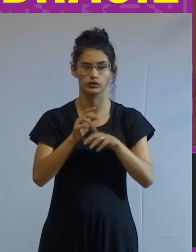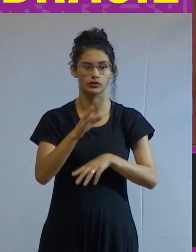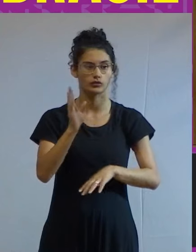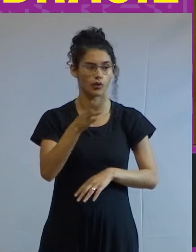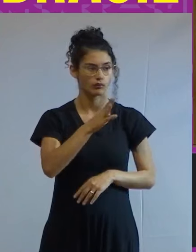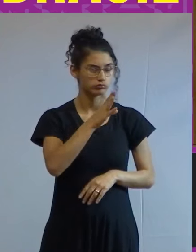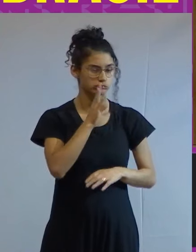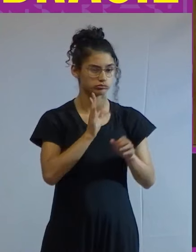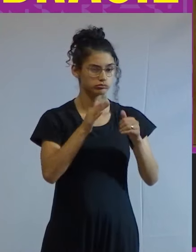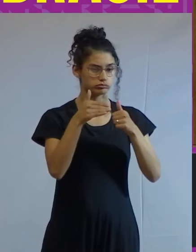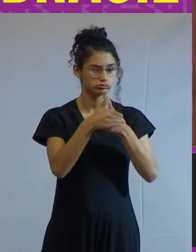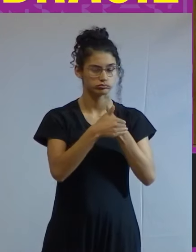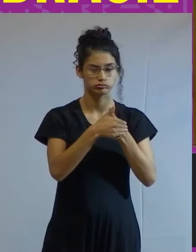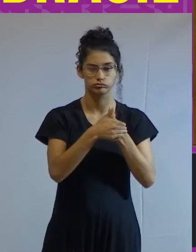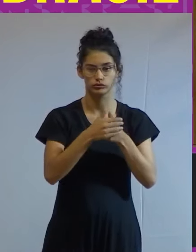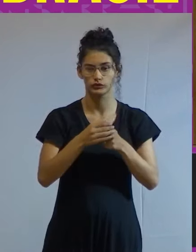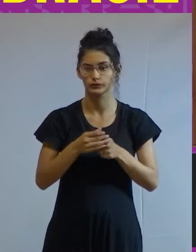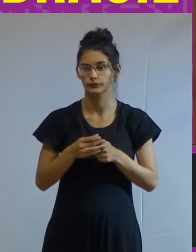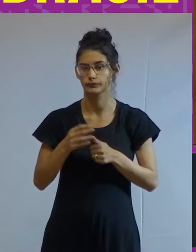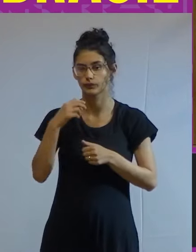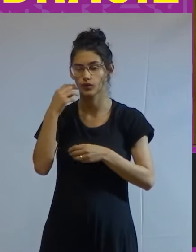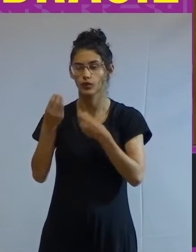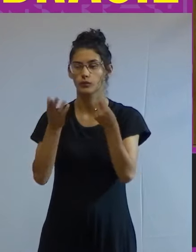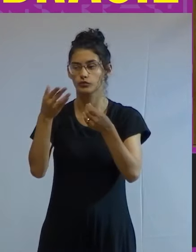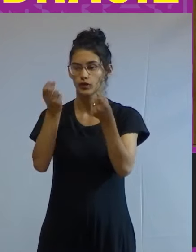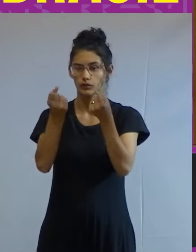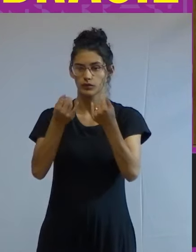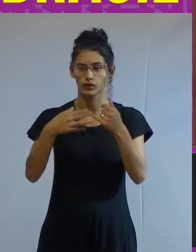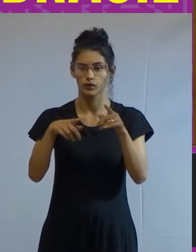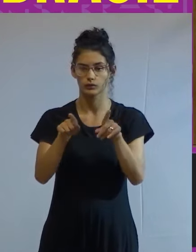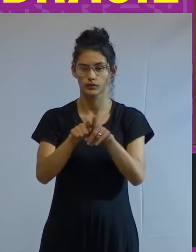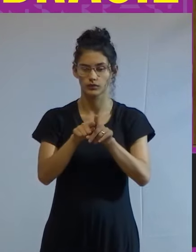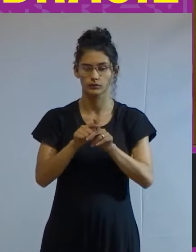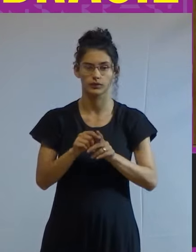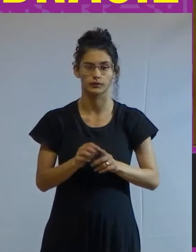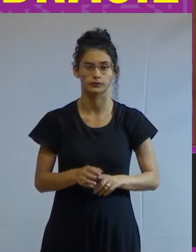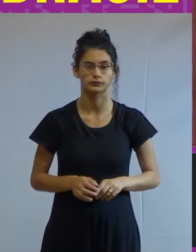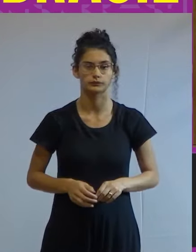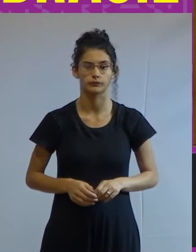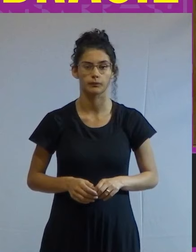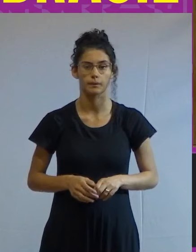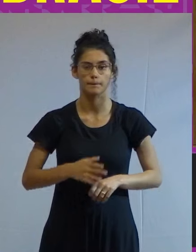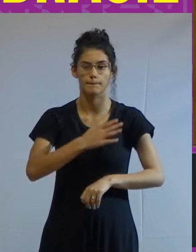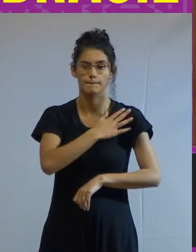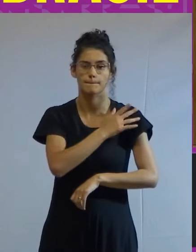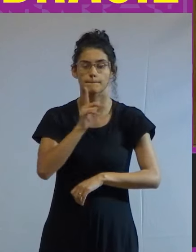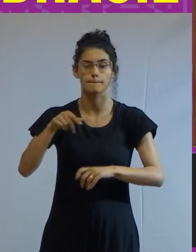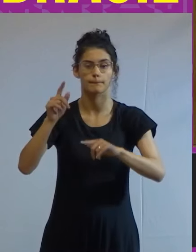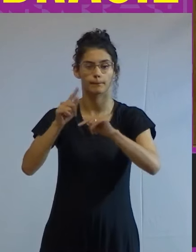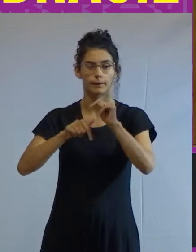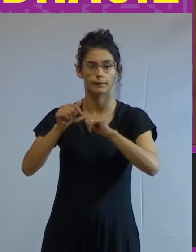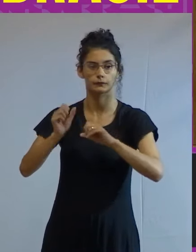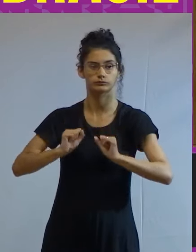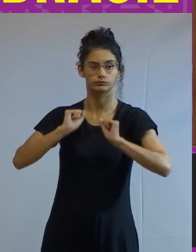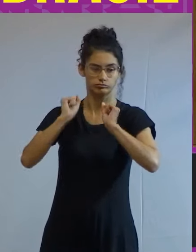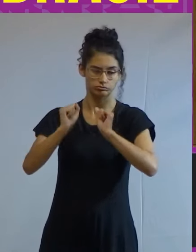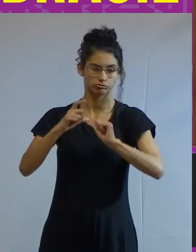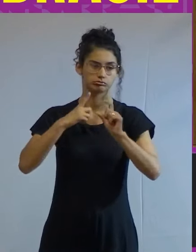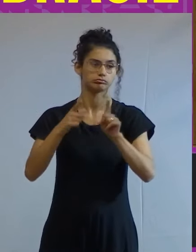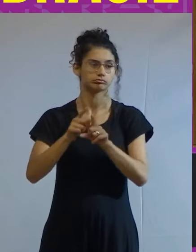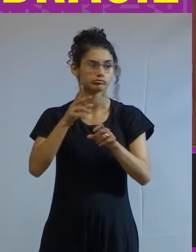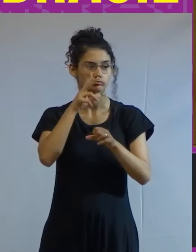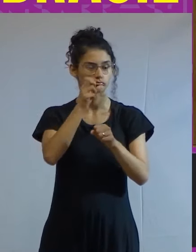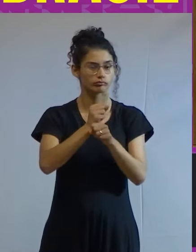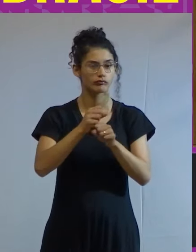de acanhada como já dissemos o racismo é instrumento poderoso de